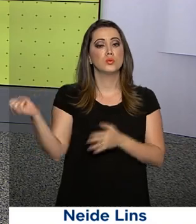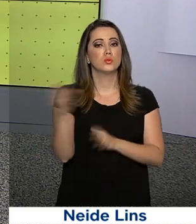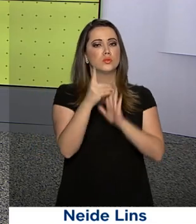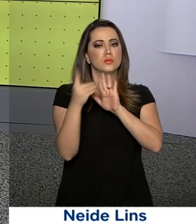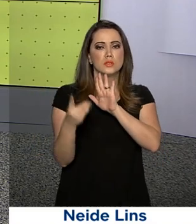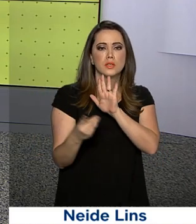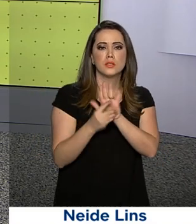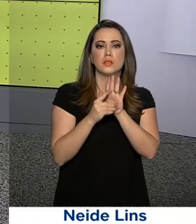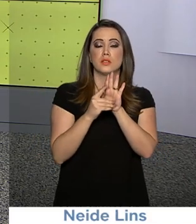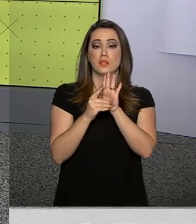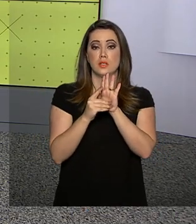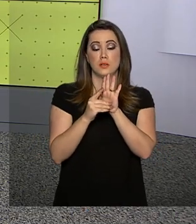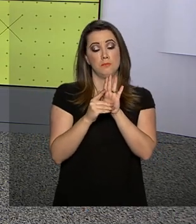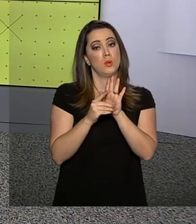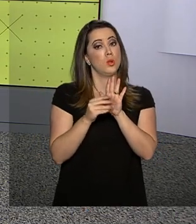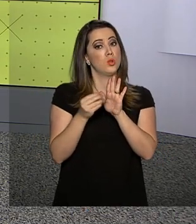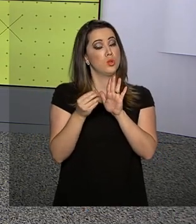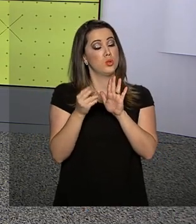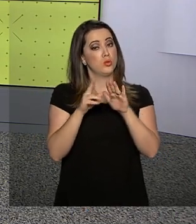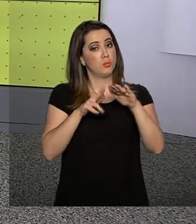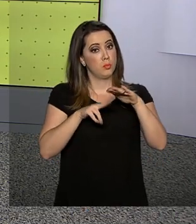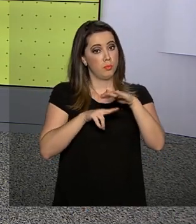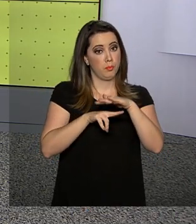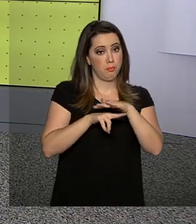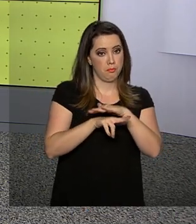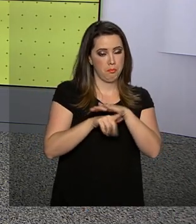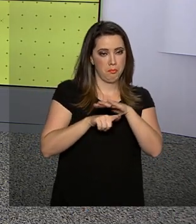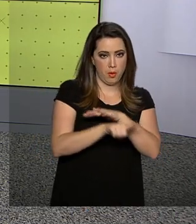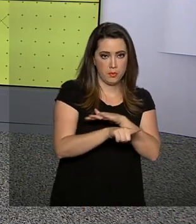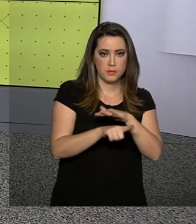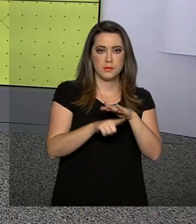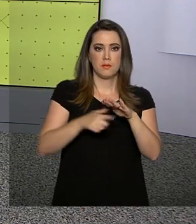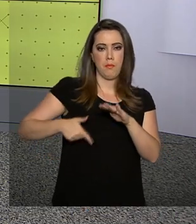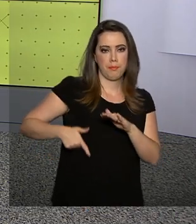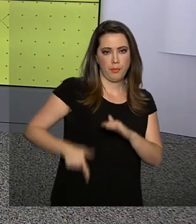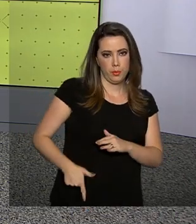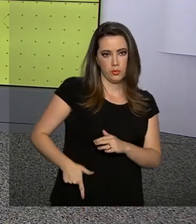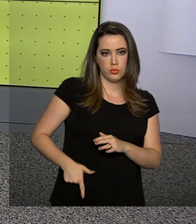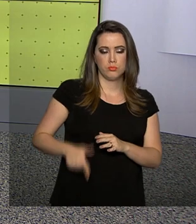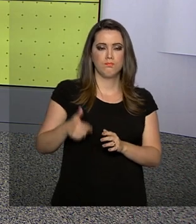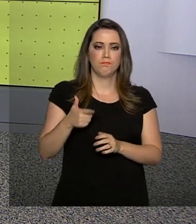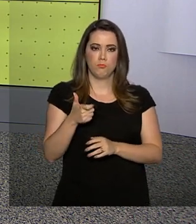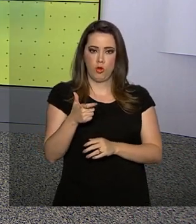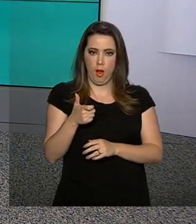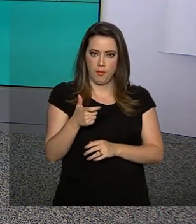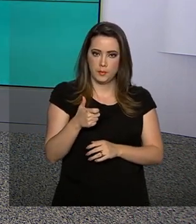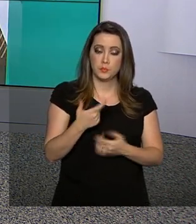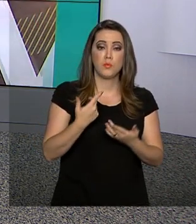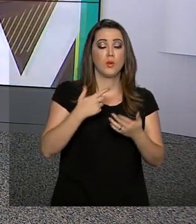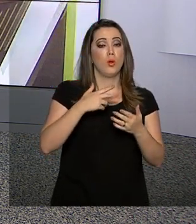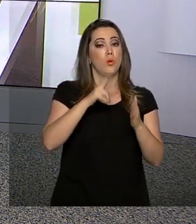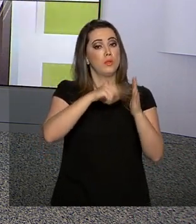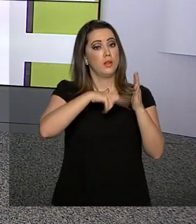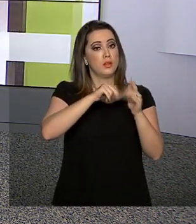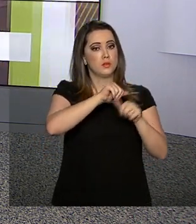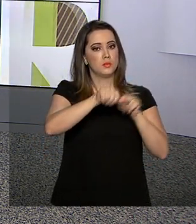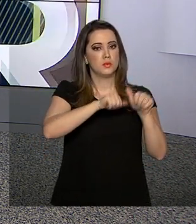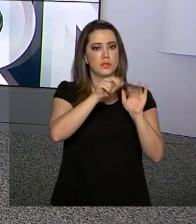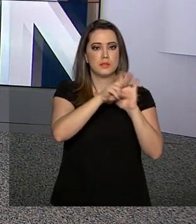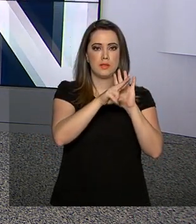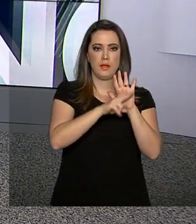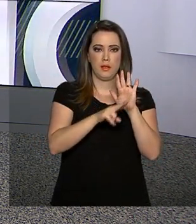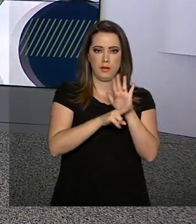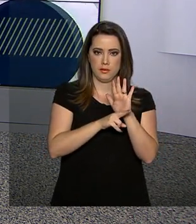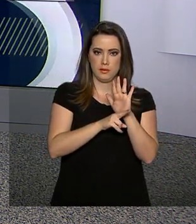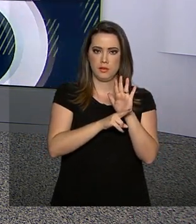novo decreto sobre posse e porte de armas de fogo. O texto altera as regras da publicação editada no último dia 7 pelo